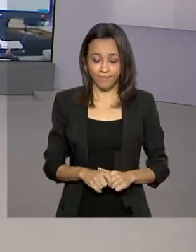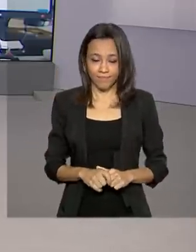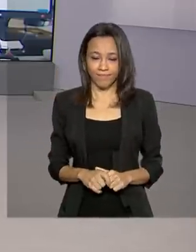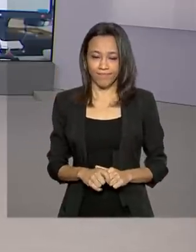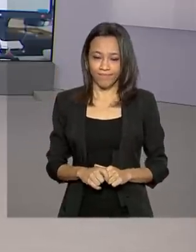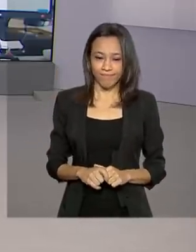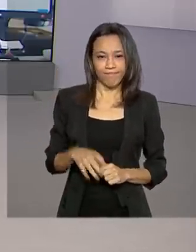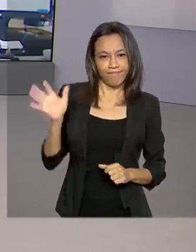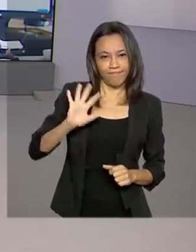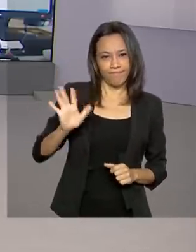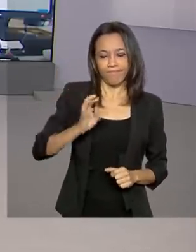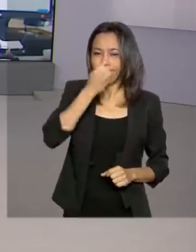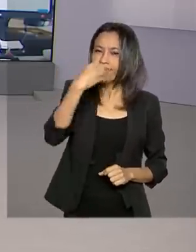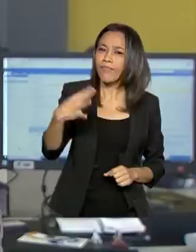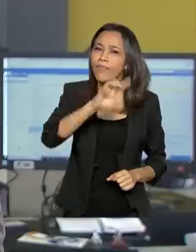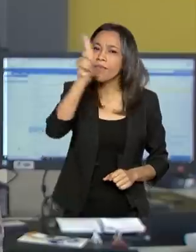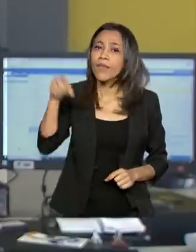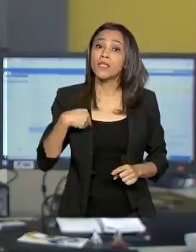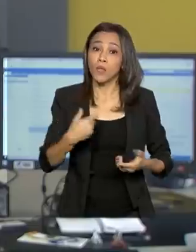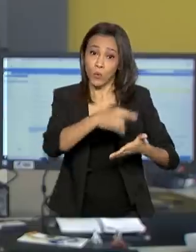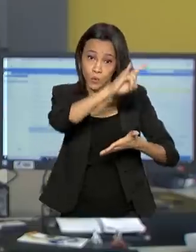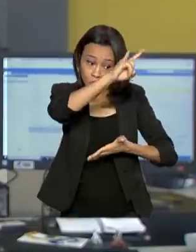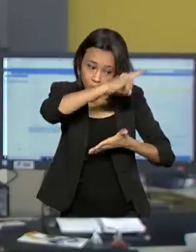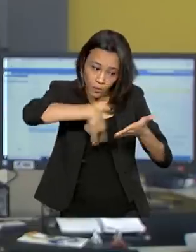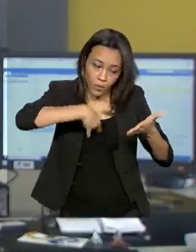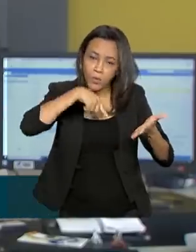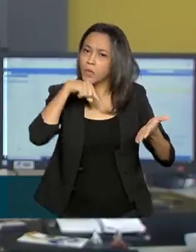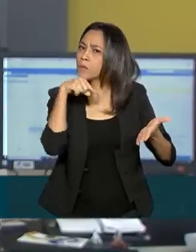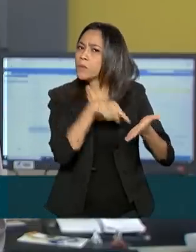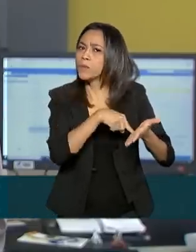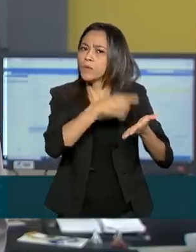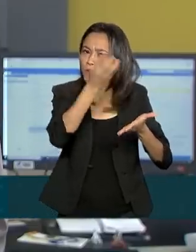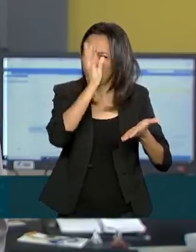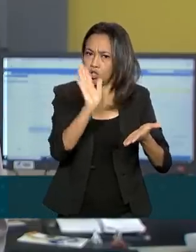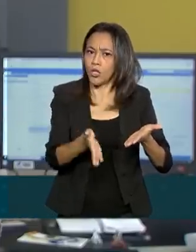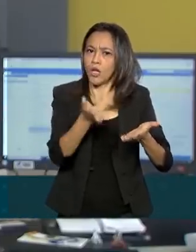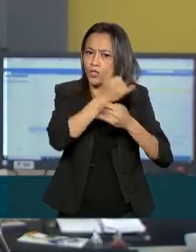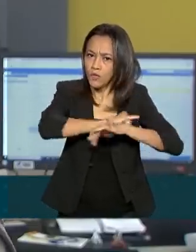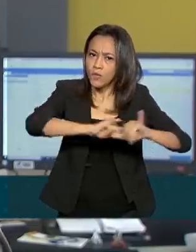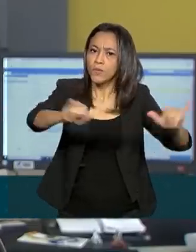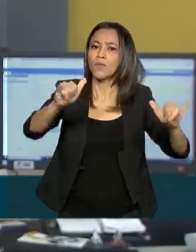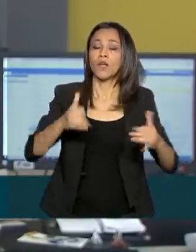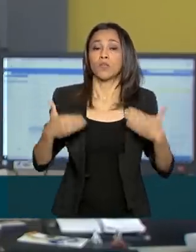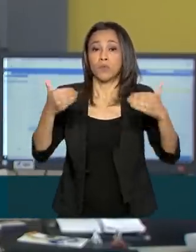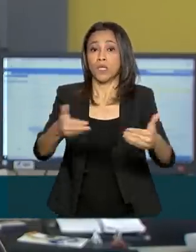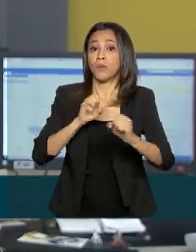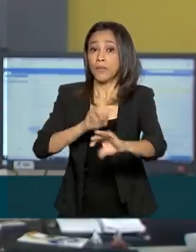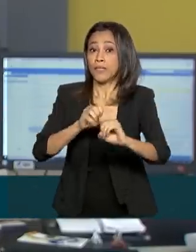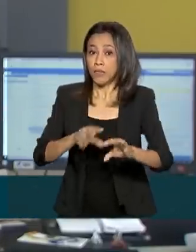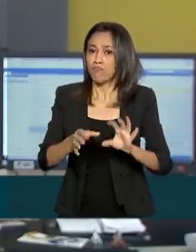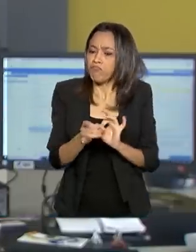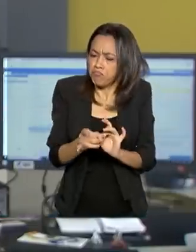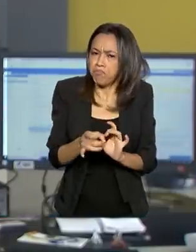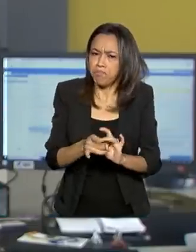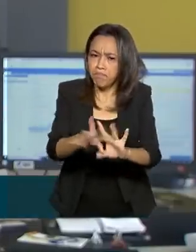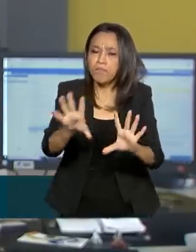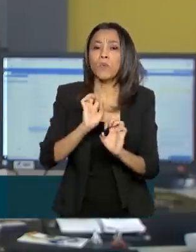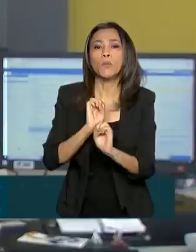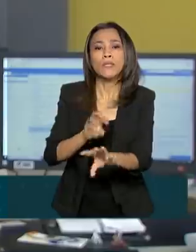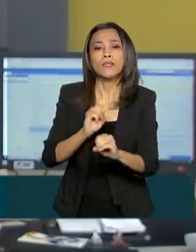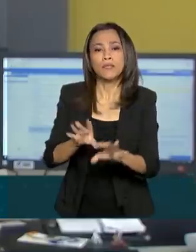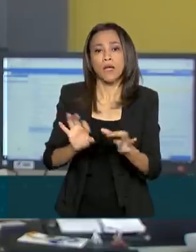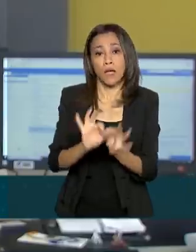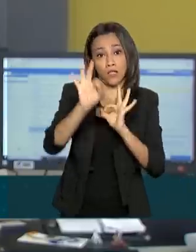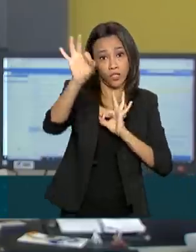Olá, Carla, bom dia. A portaria do Ministério da Educação, publicada no Diário Oficial da União, autorizou as aulas à distância em instituições